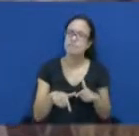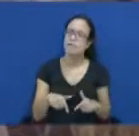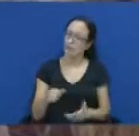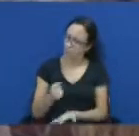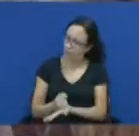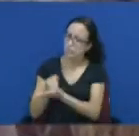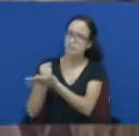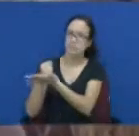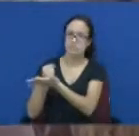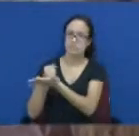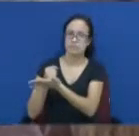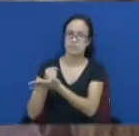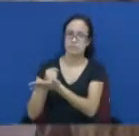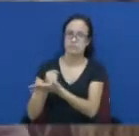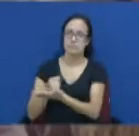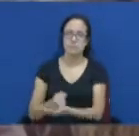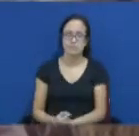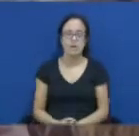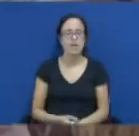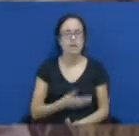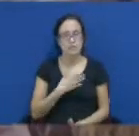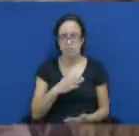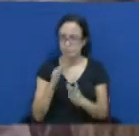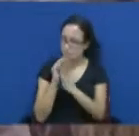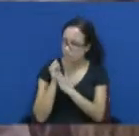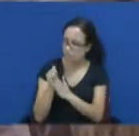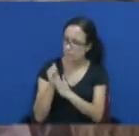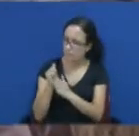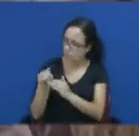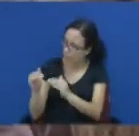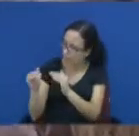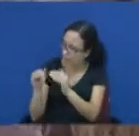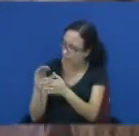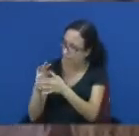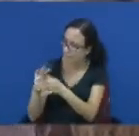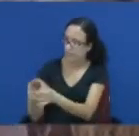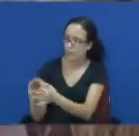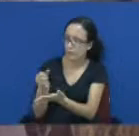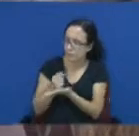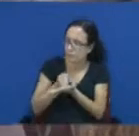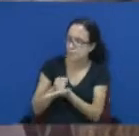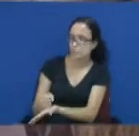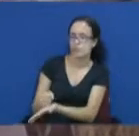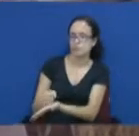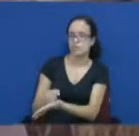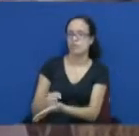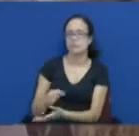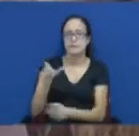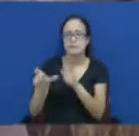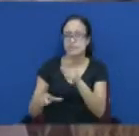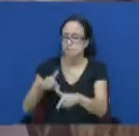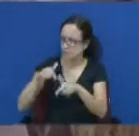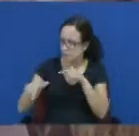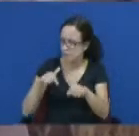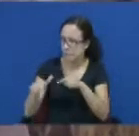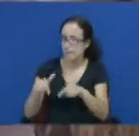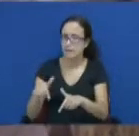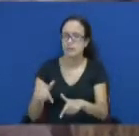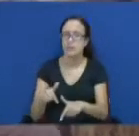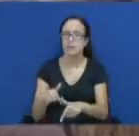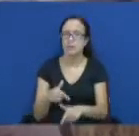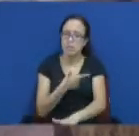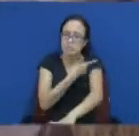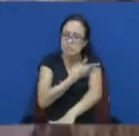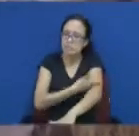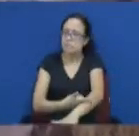irrestrito apoio aos servidores públicos municipais para que eles possam de fato não perderem hipótese alguma